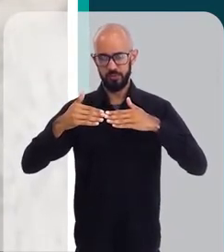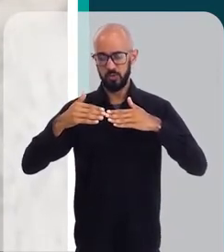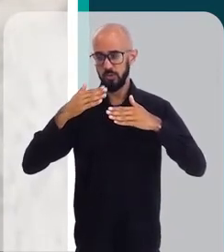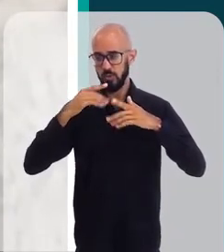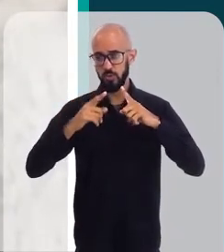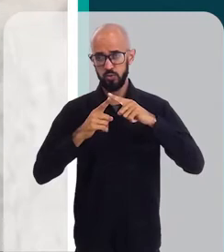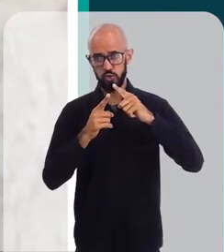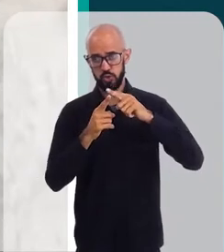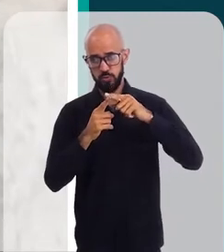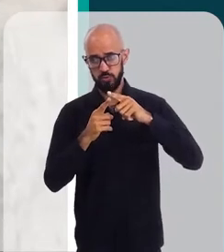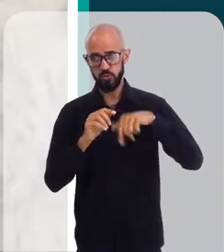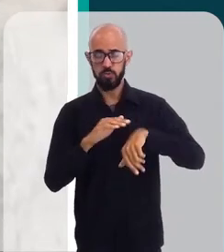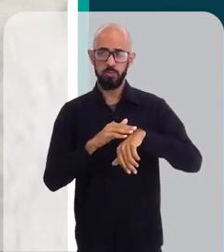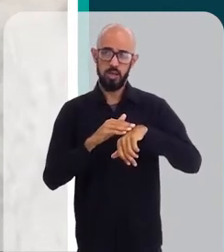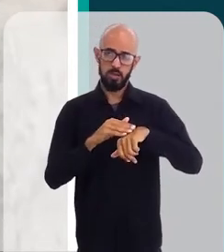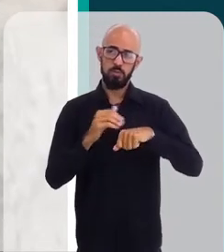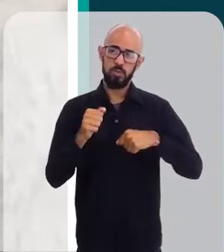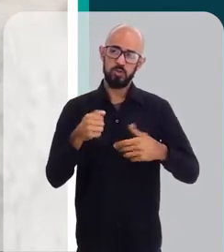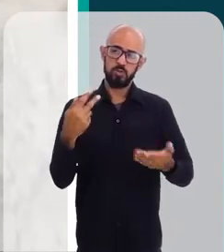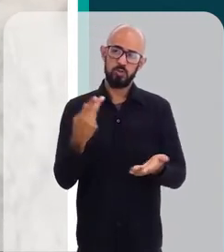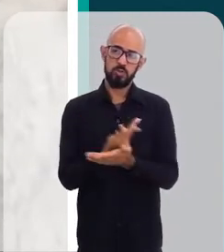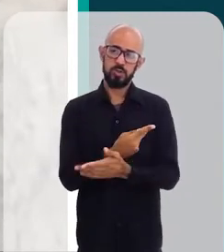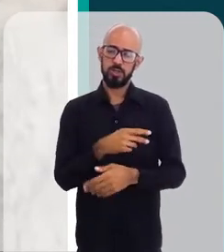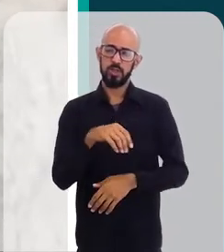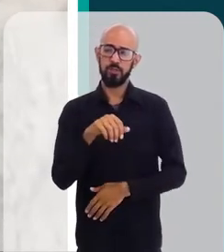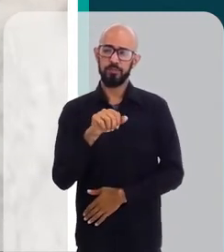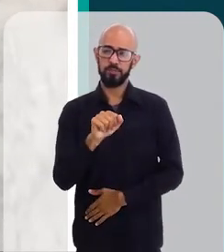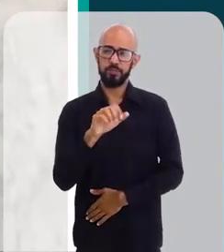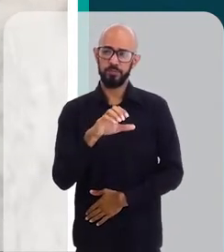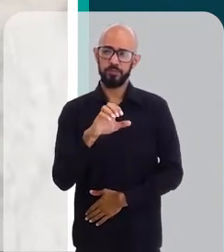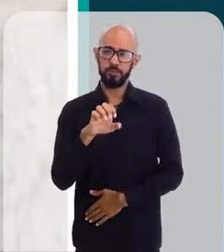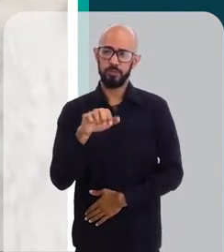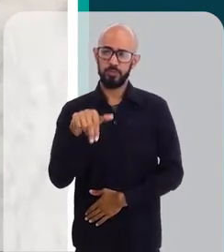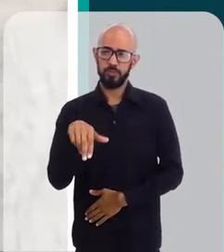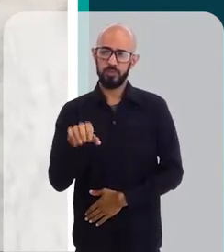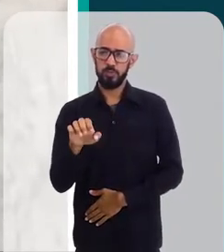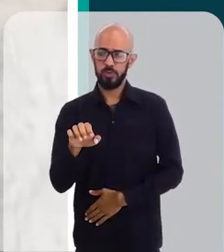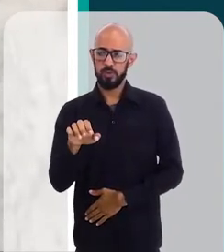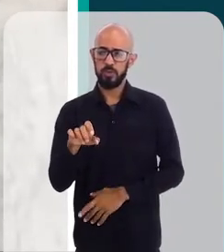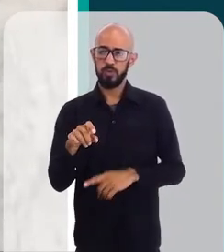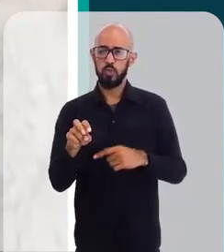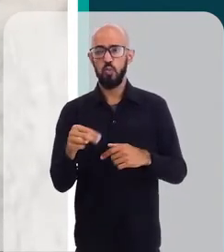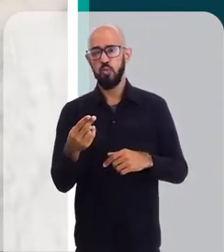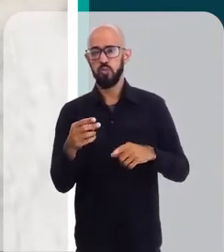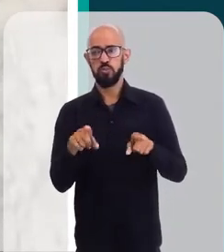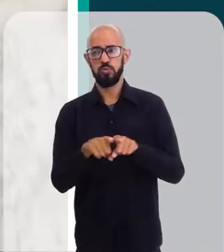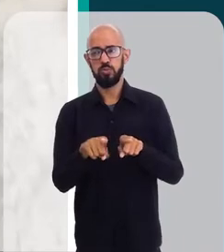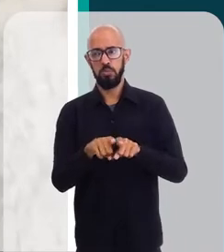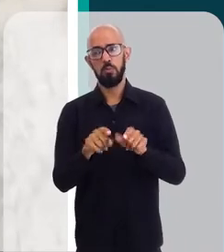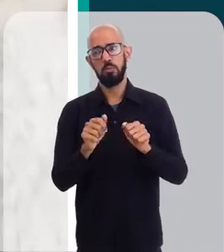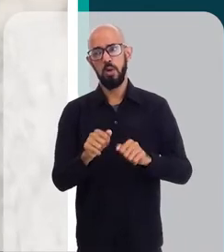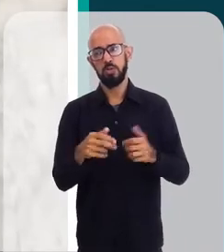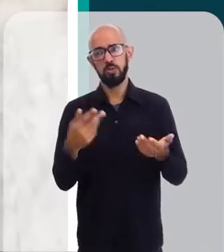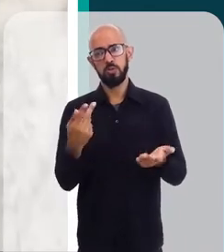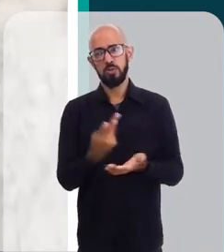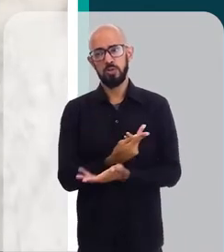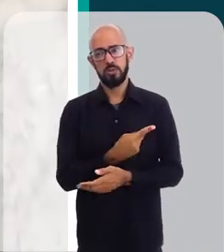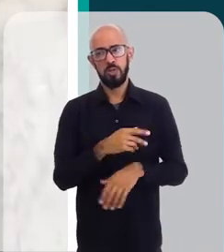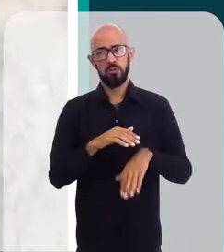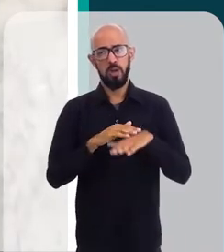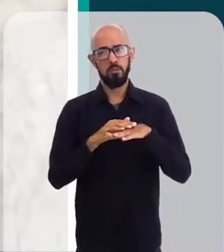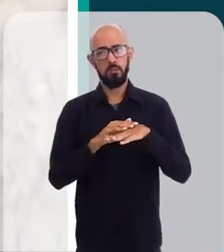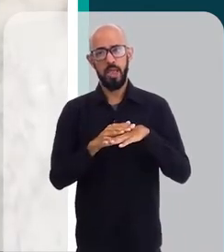meu tipo de pele, eu posso ter uma pele com acne, aí essa acne eu vou, posso desencadear